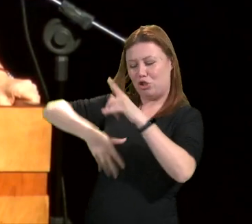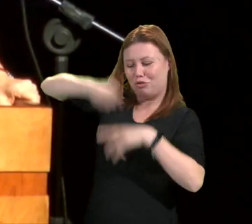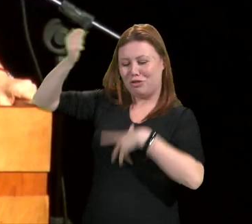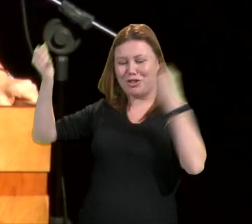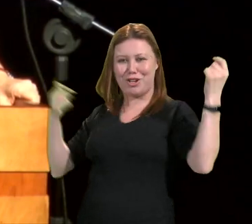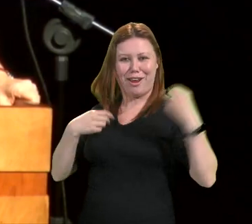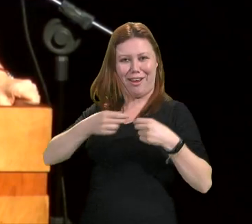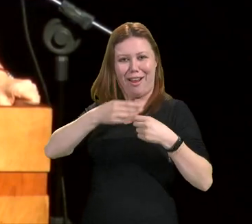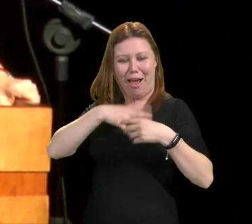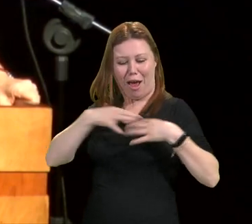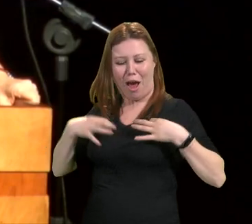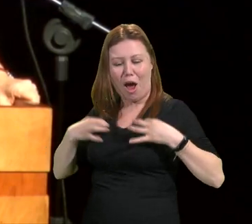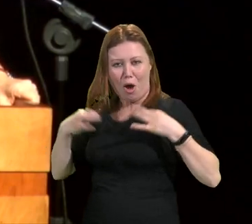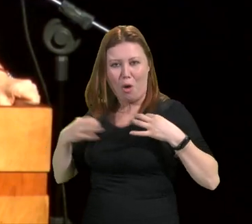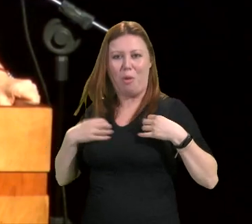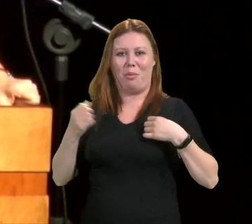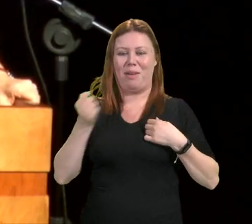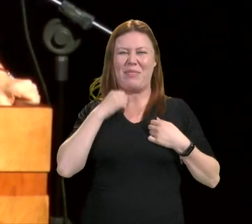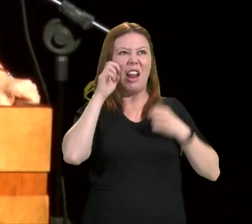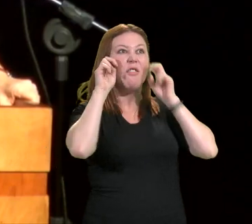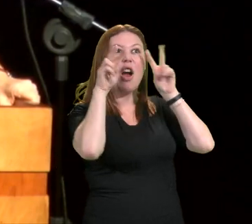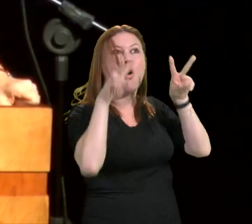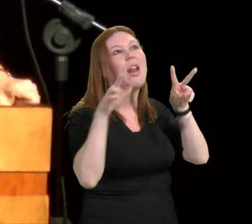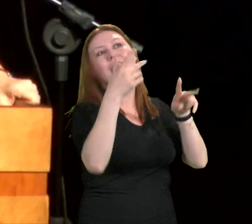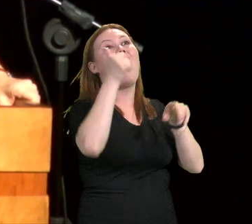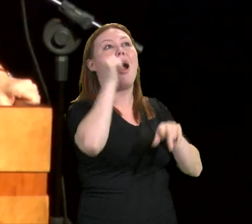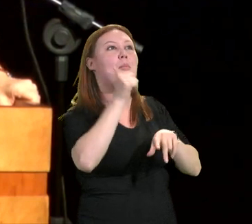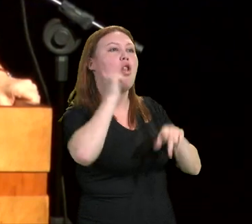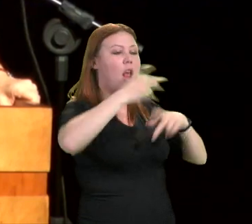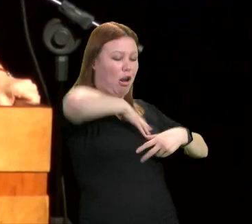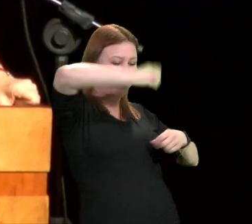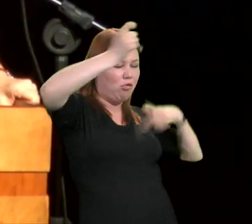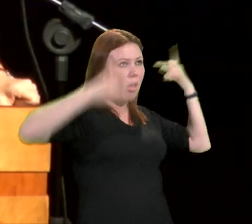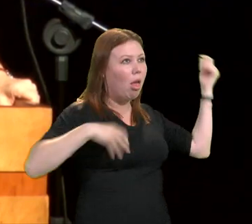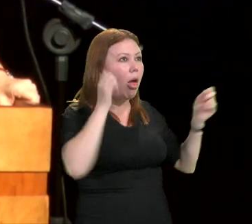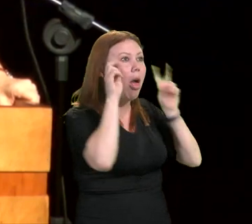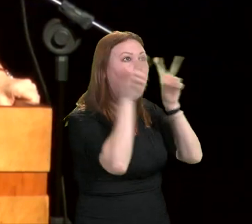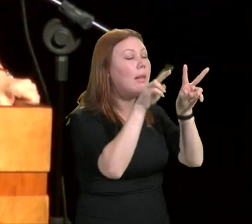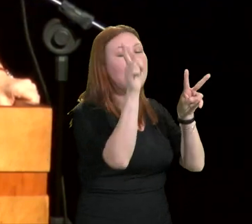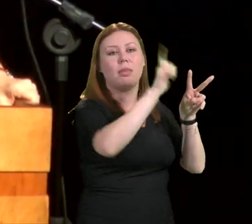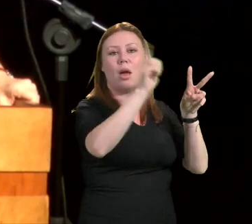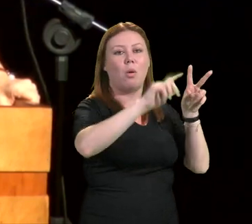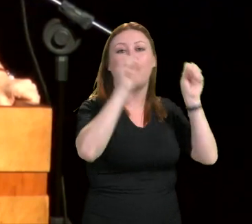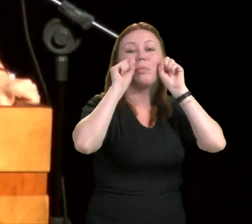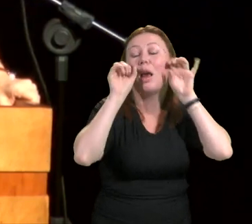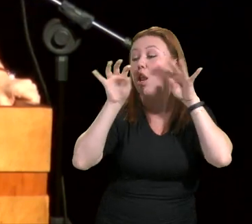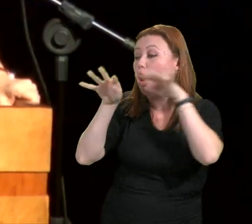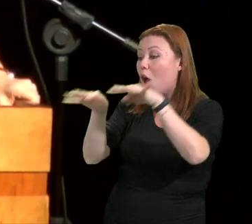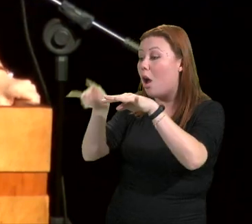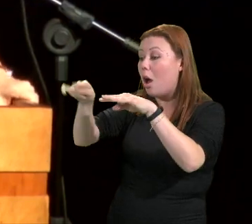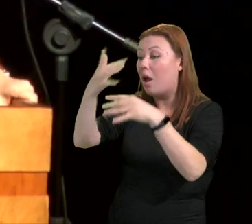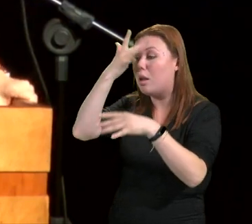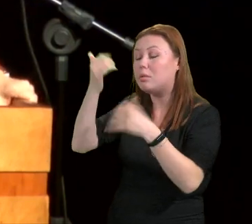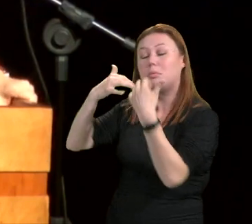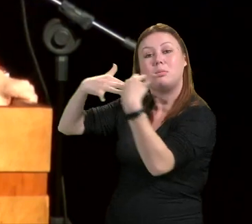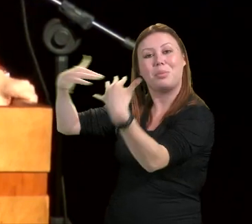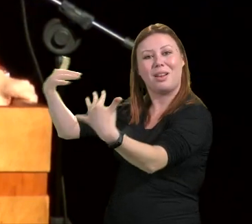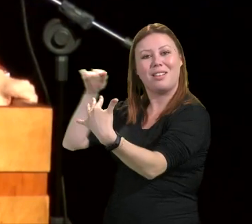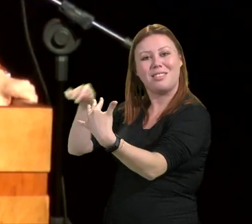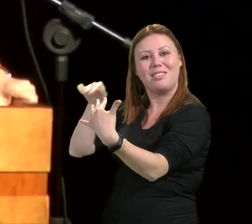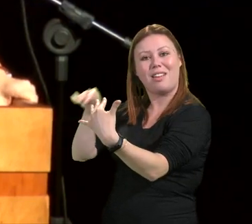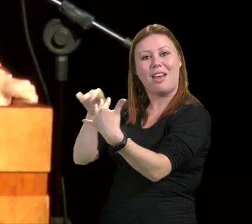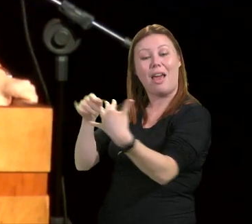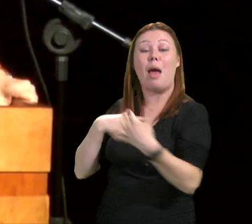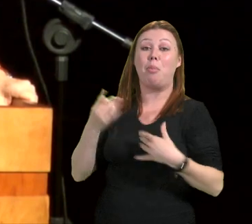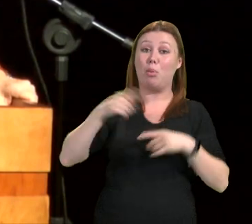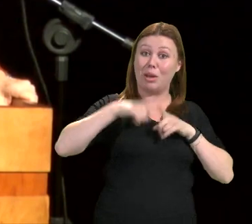olhará não para o palco, mas para a plateia. O papel da sociologia é avaliar essa